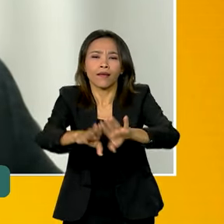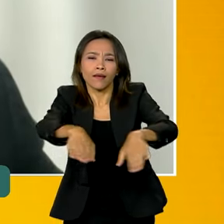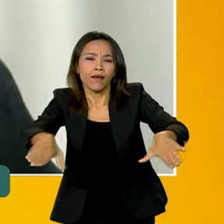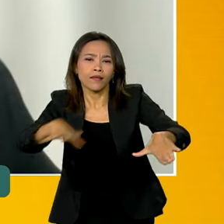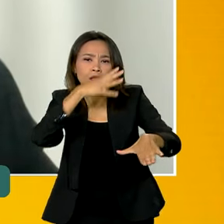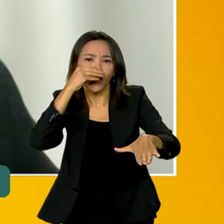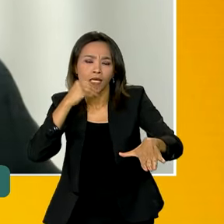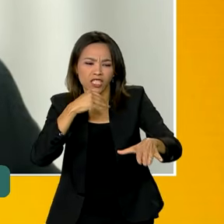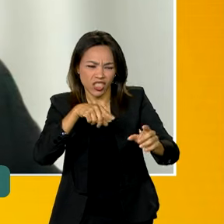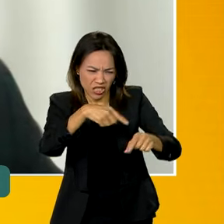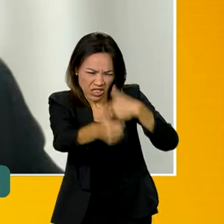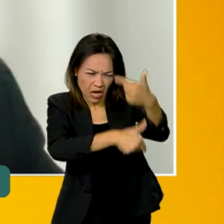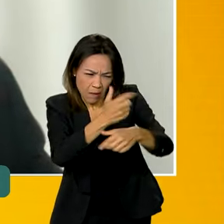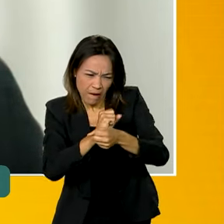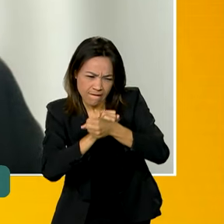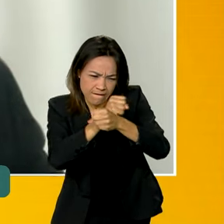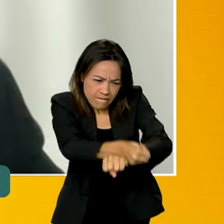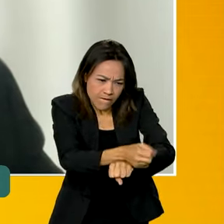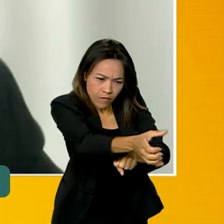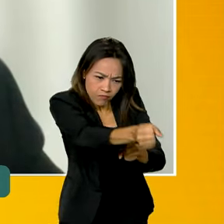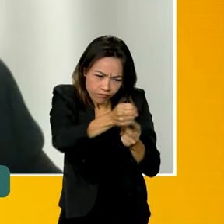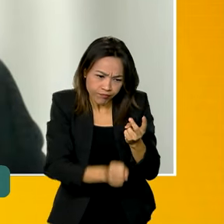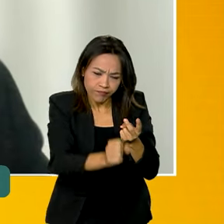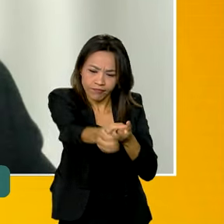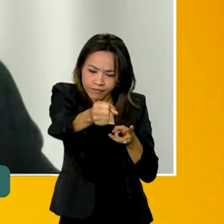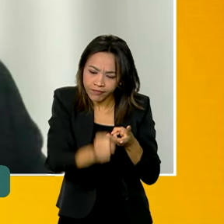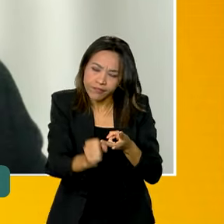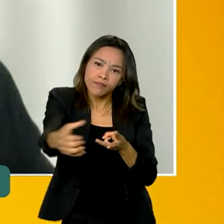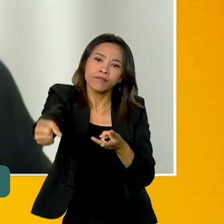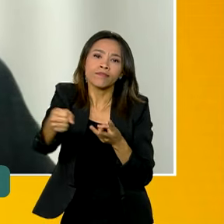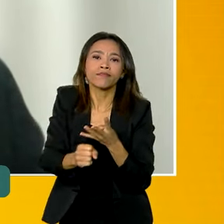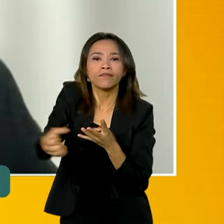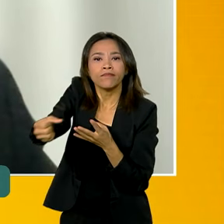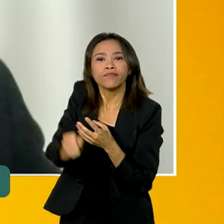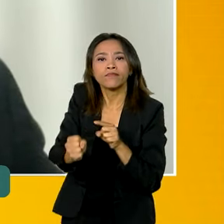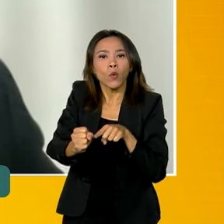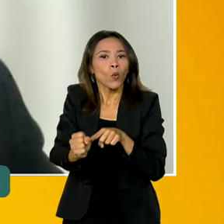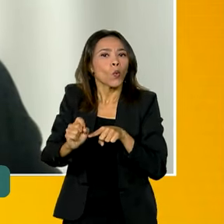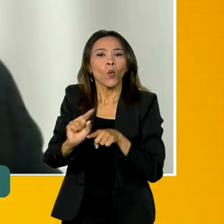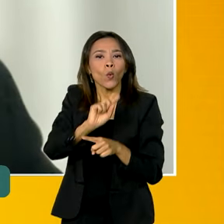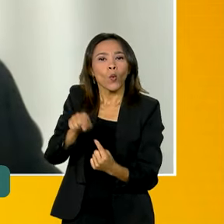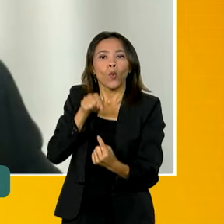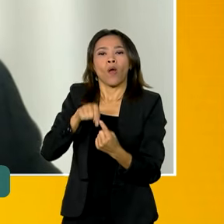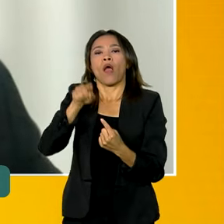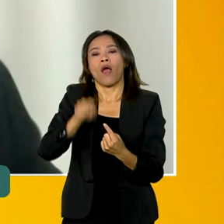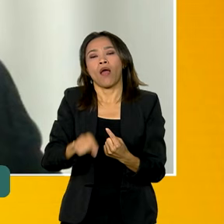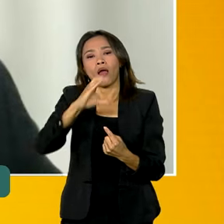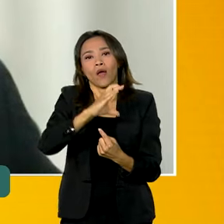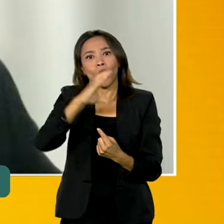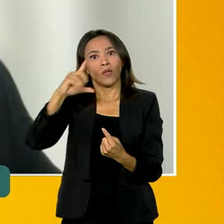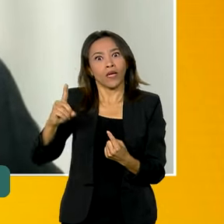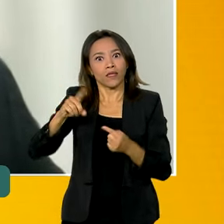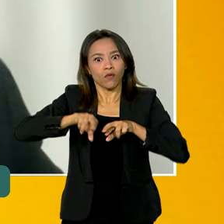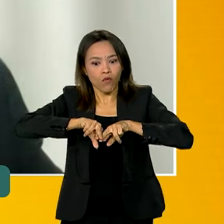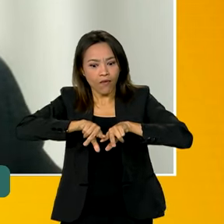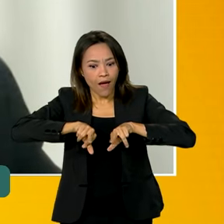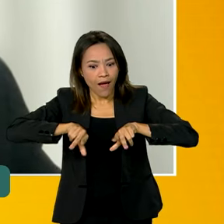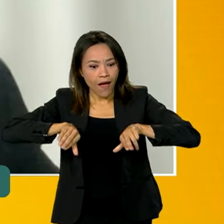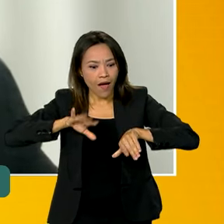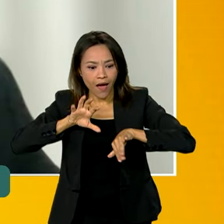retiradas do trabalho infantil. Então, este fluxo tem por objetivo a coordenação de ações das diferentes políticas,